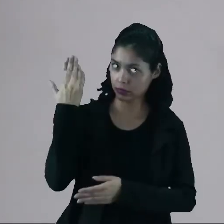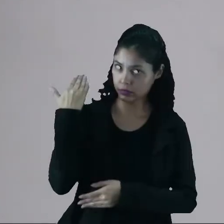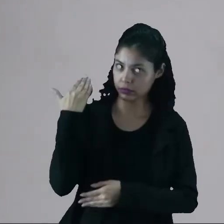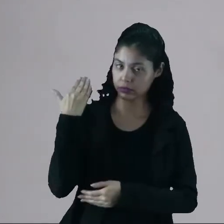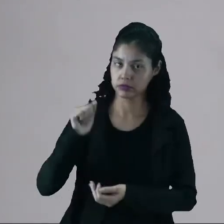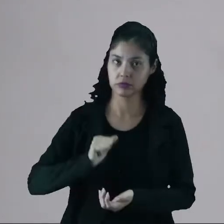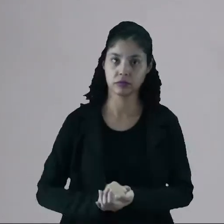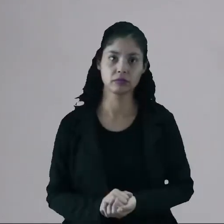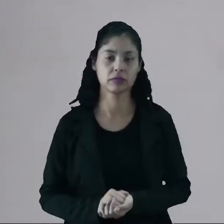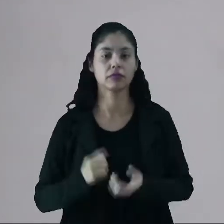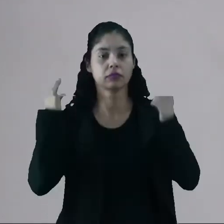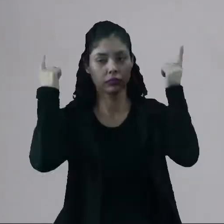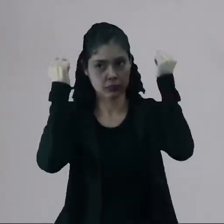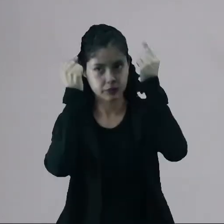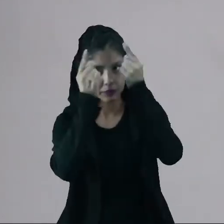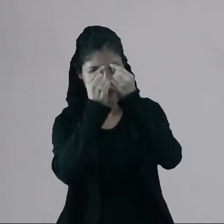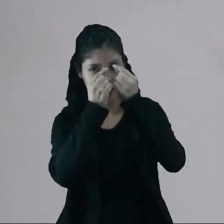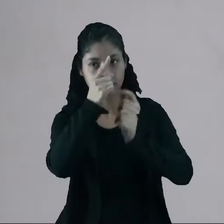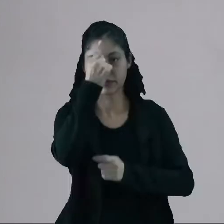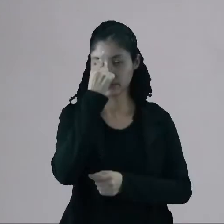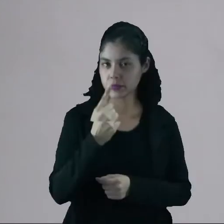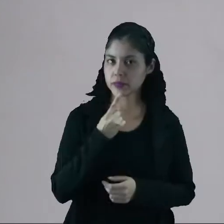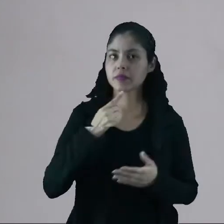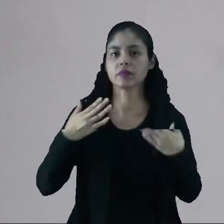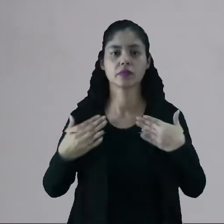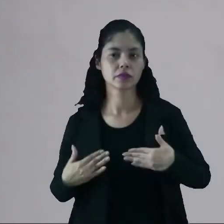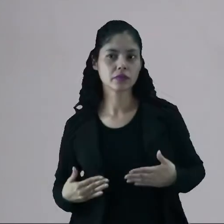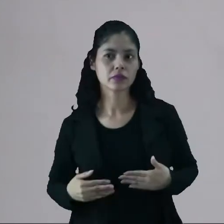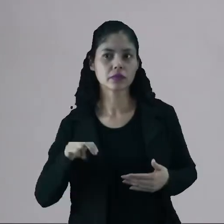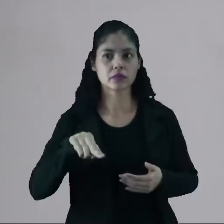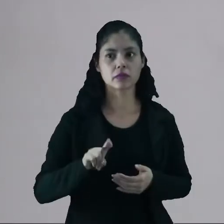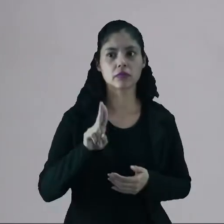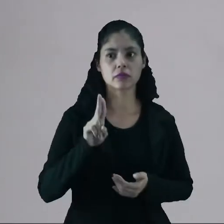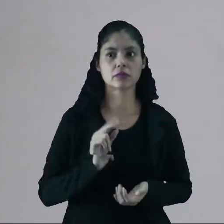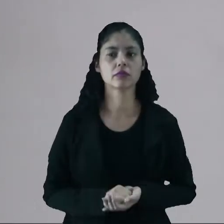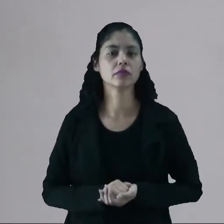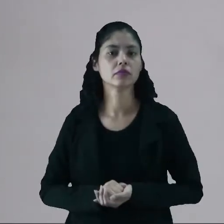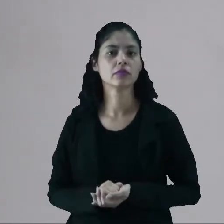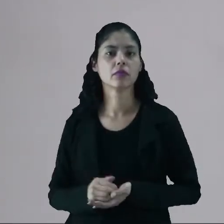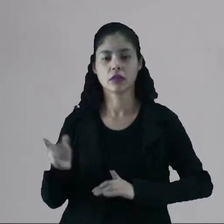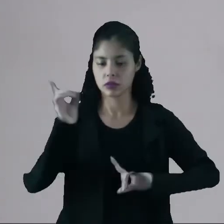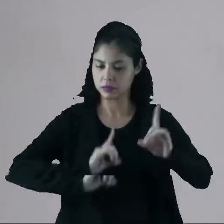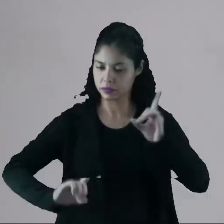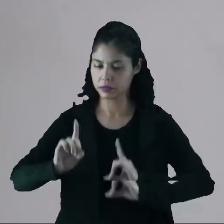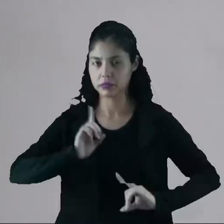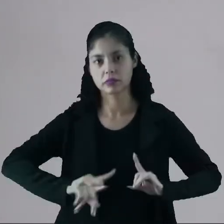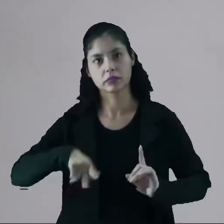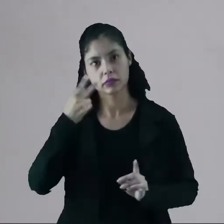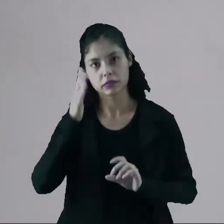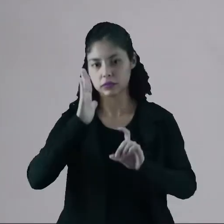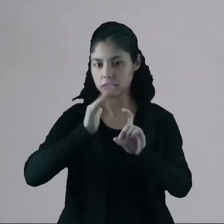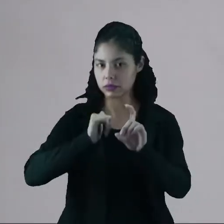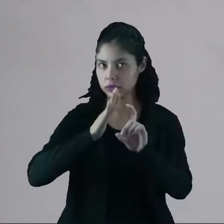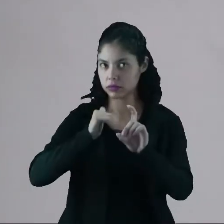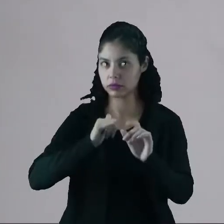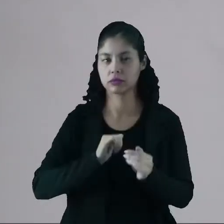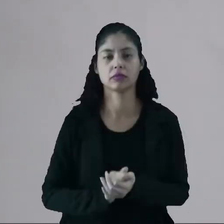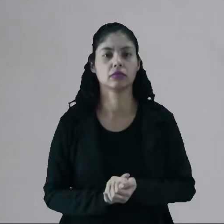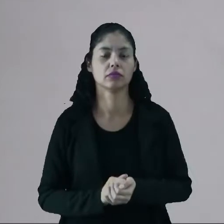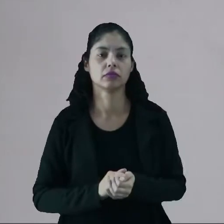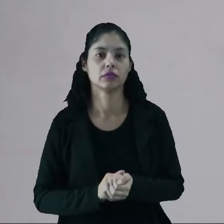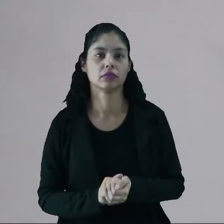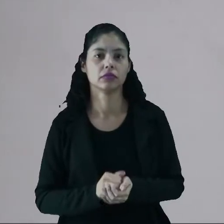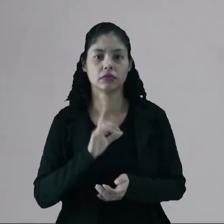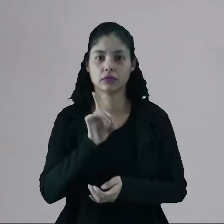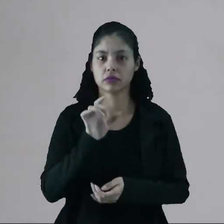dos gregos, a imagem do corpo nu, é uma imagem falando sobre deuses, sobre a mitologia, e eu tenho